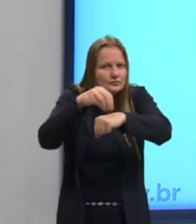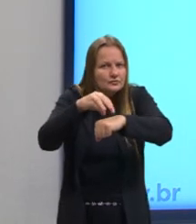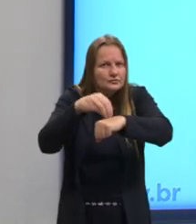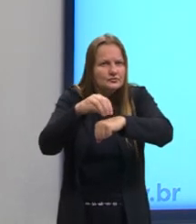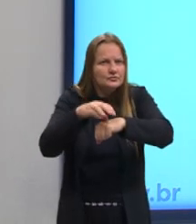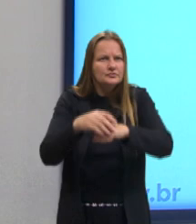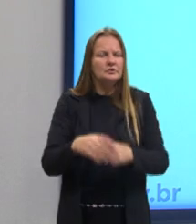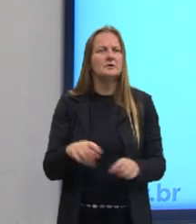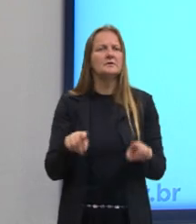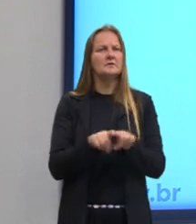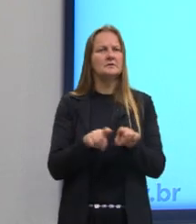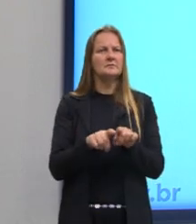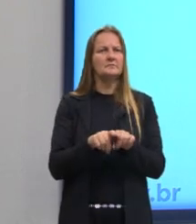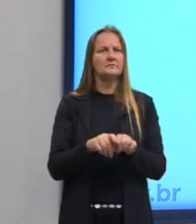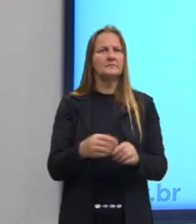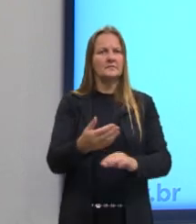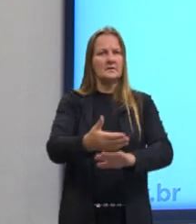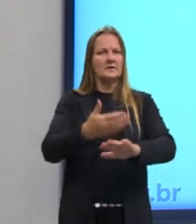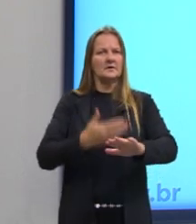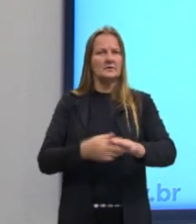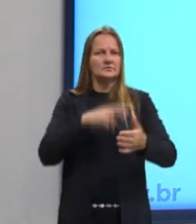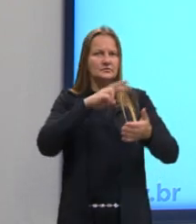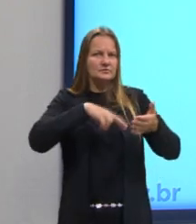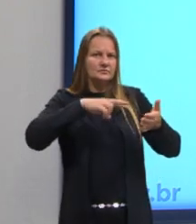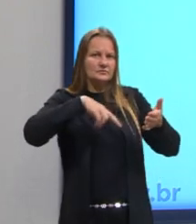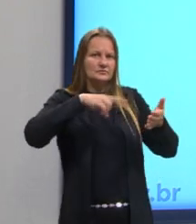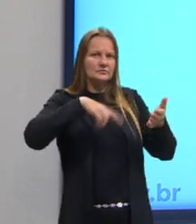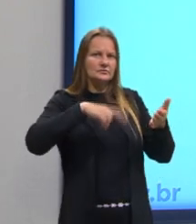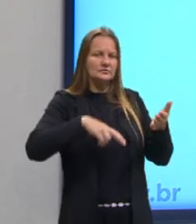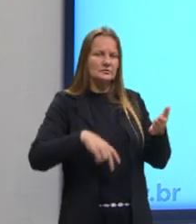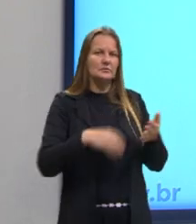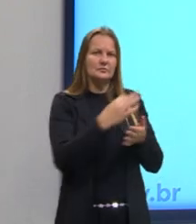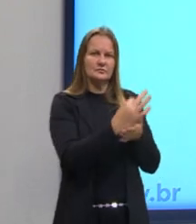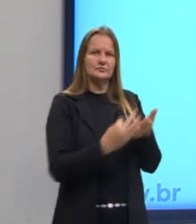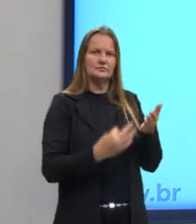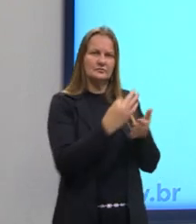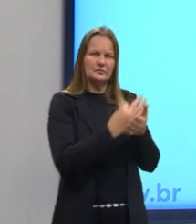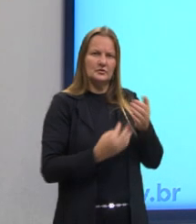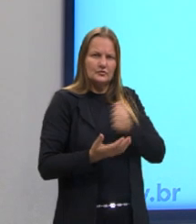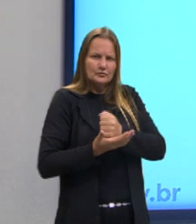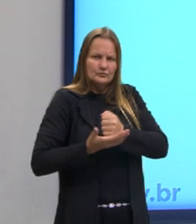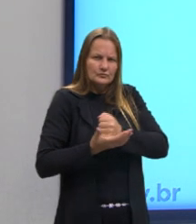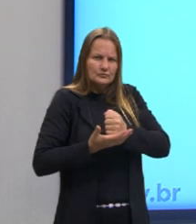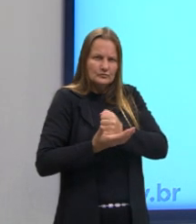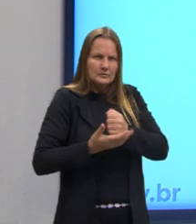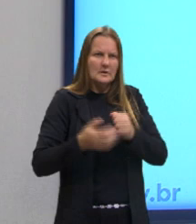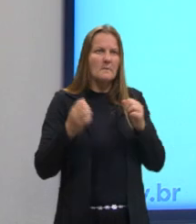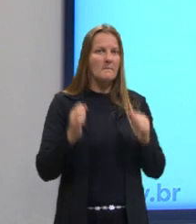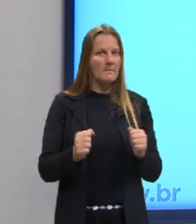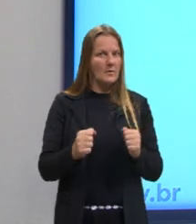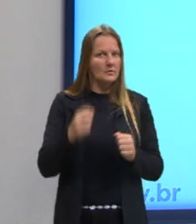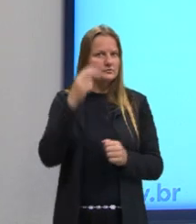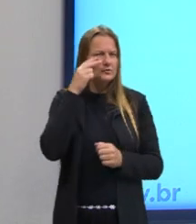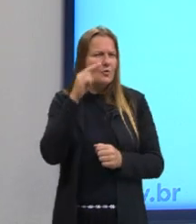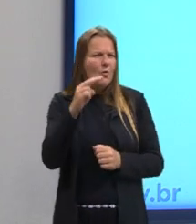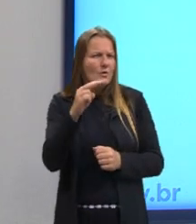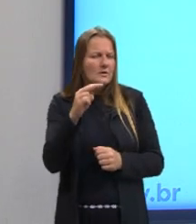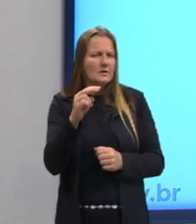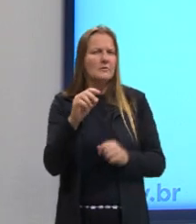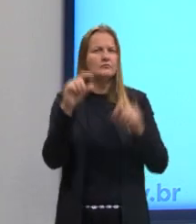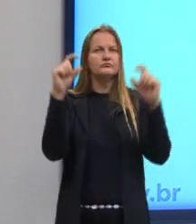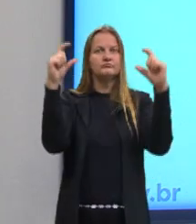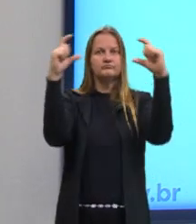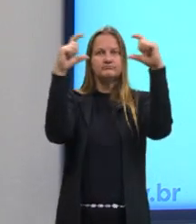também seria, antes de nós lermos o texto base, nós olharmos o